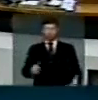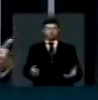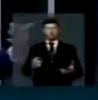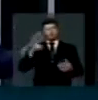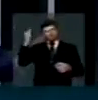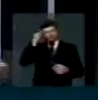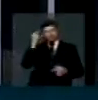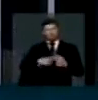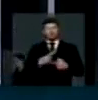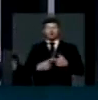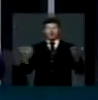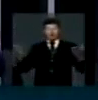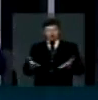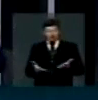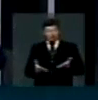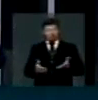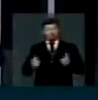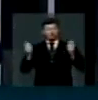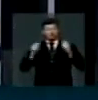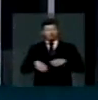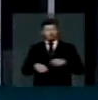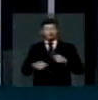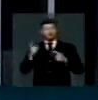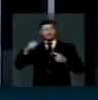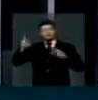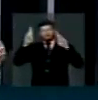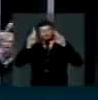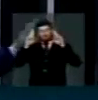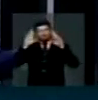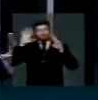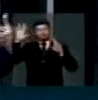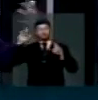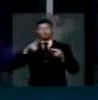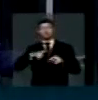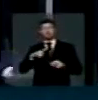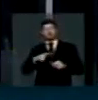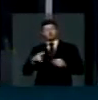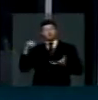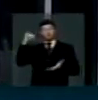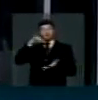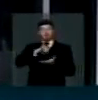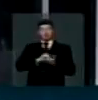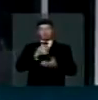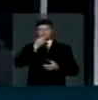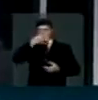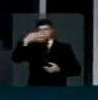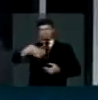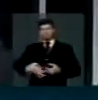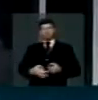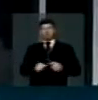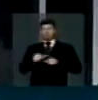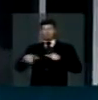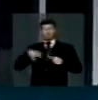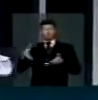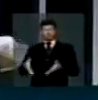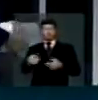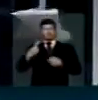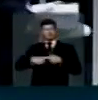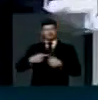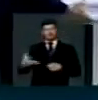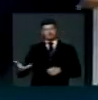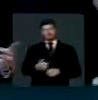porque podemos agora embalar a esperança de termos um aeroporto decente na cidade